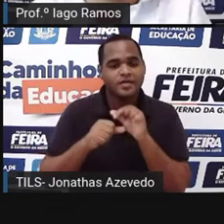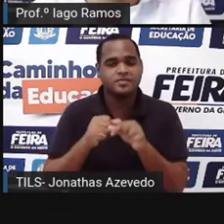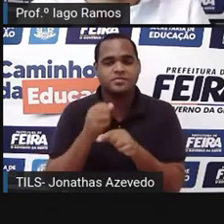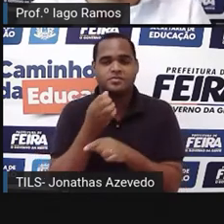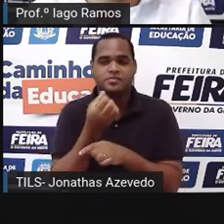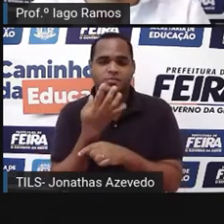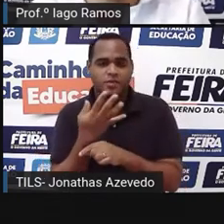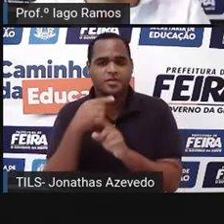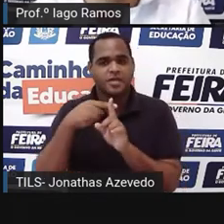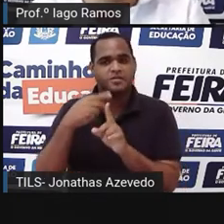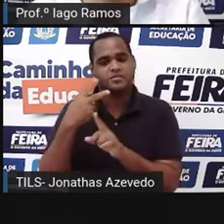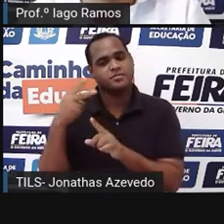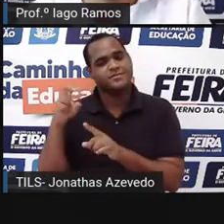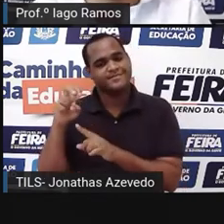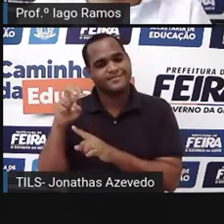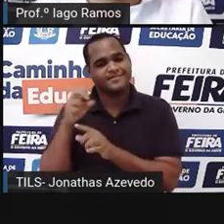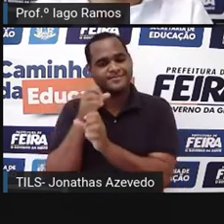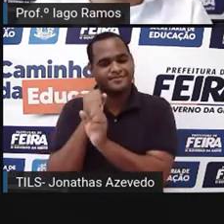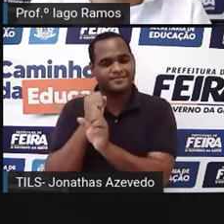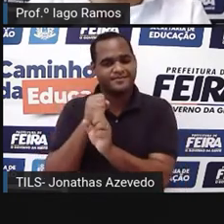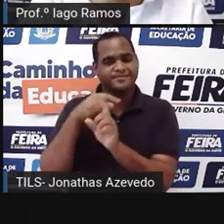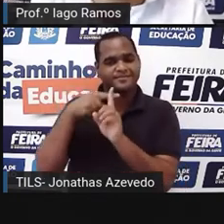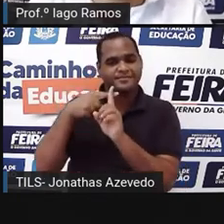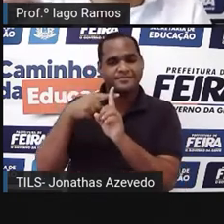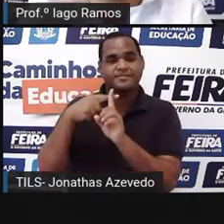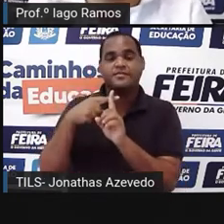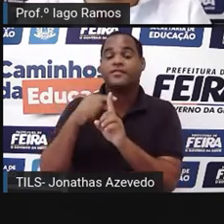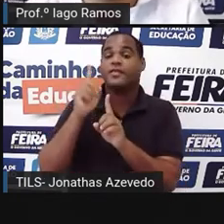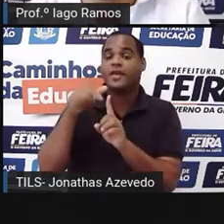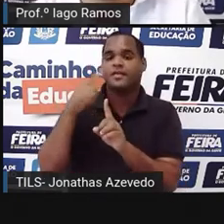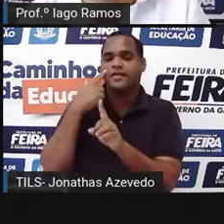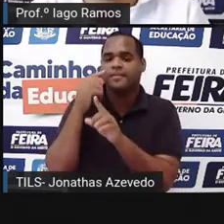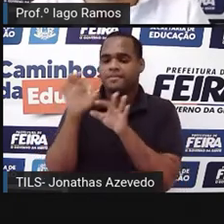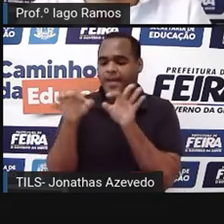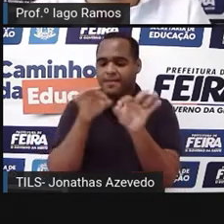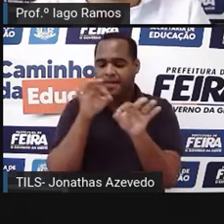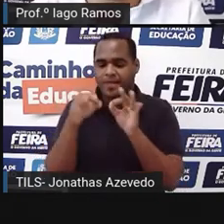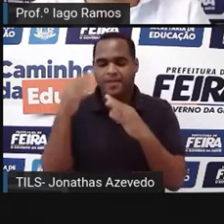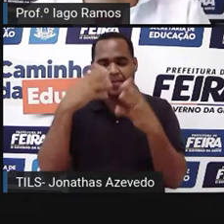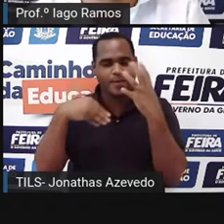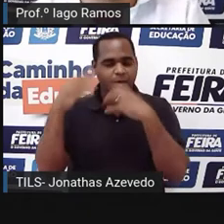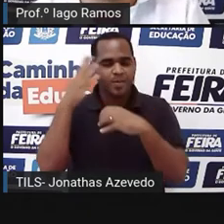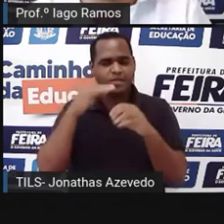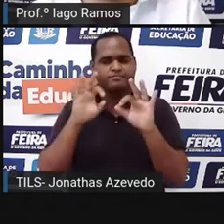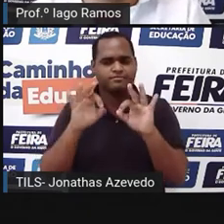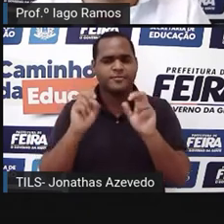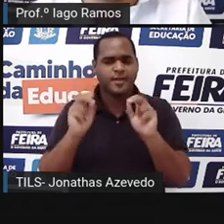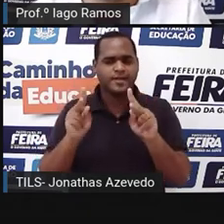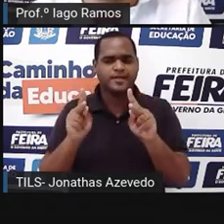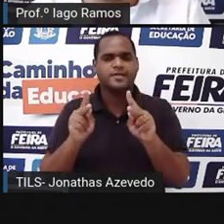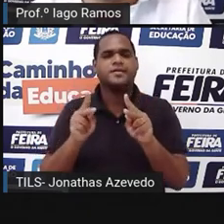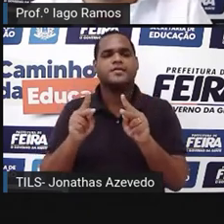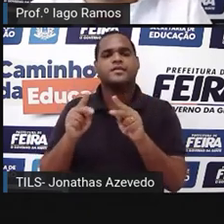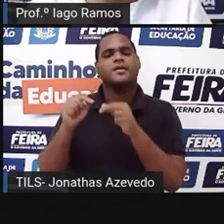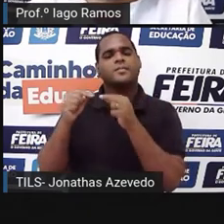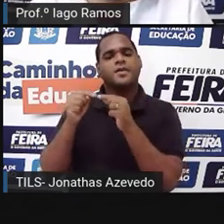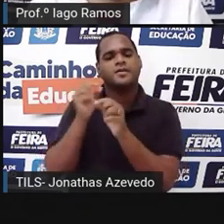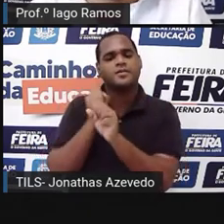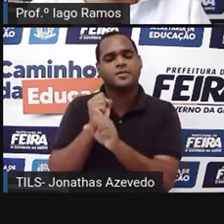225. Quando a gente armar essa continha, fizer bonitinho, direitinho, vai dar